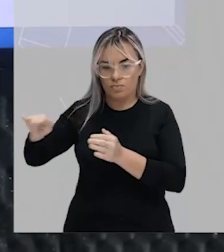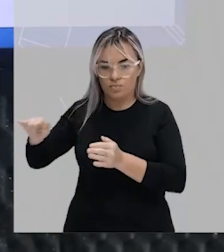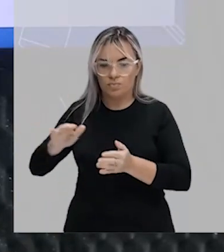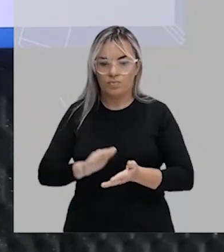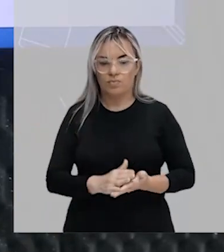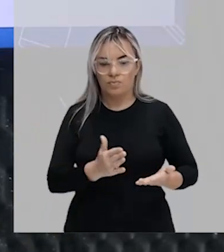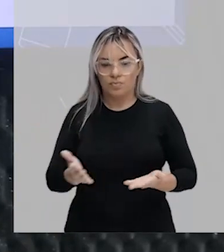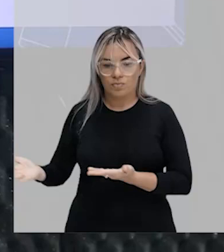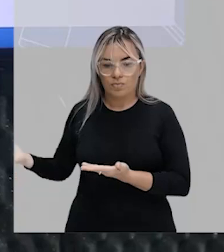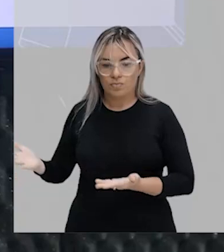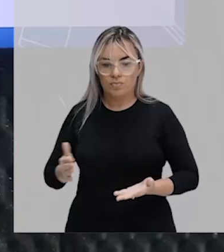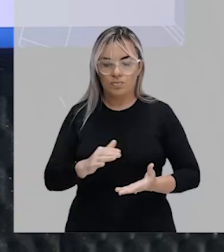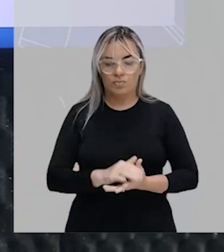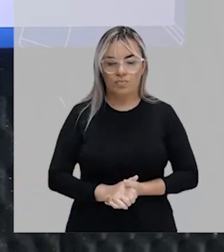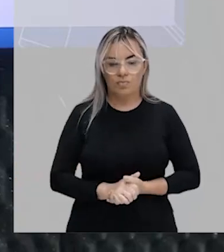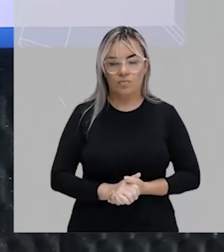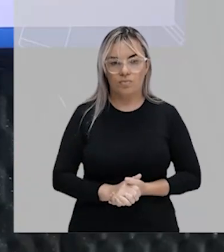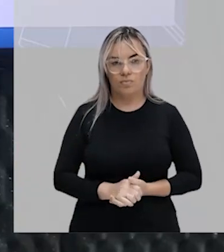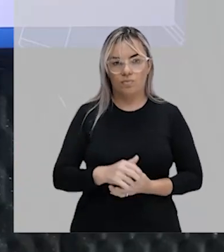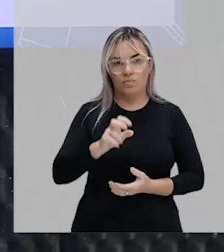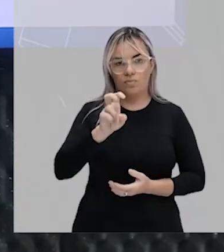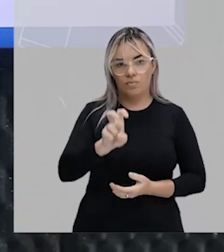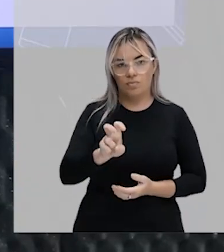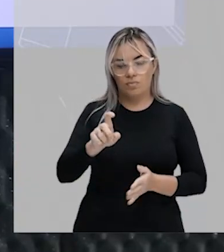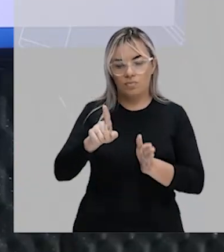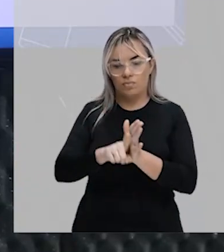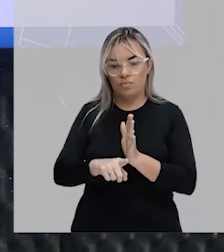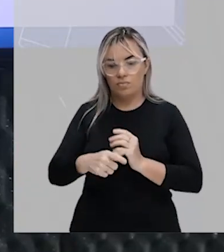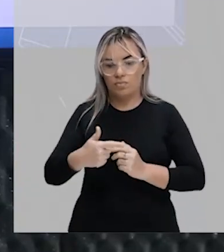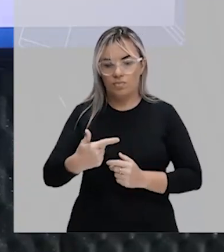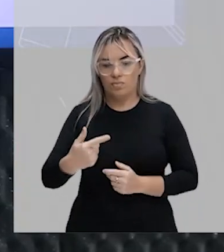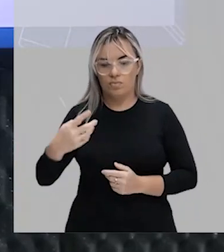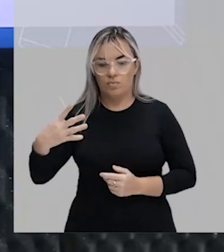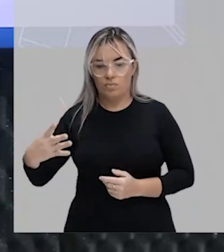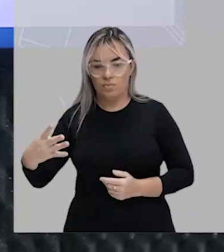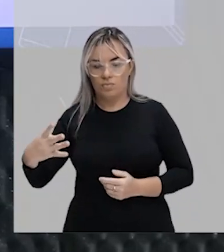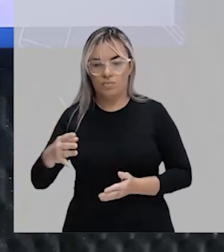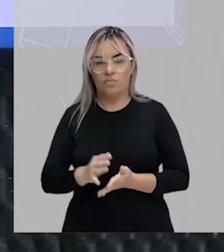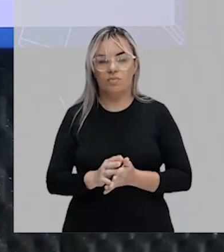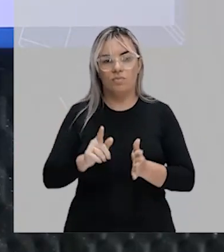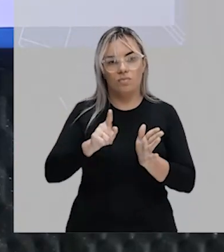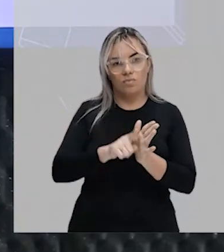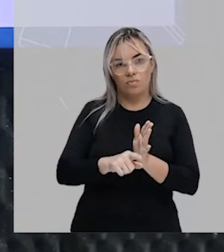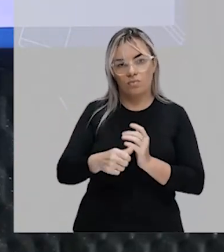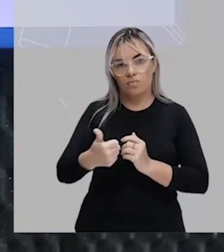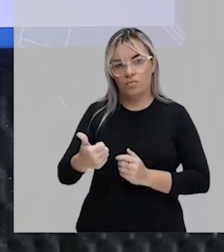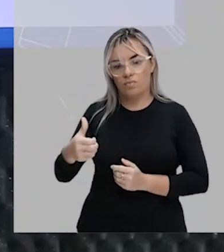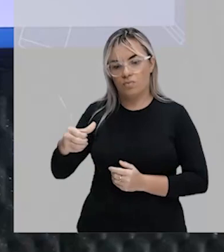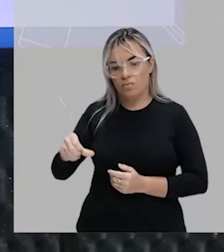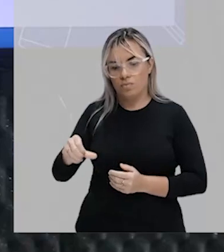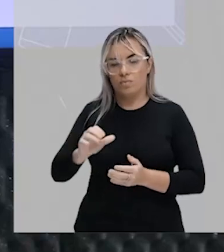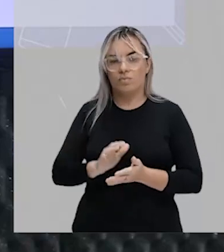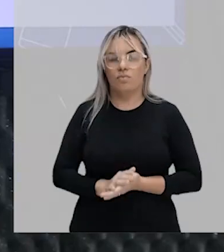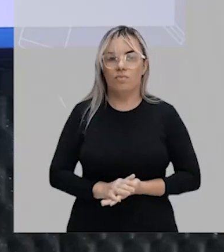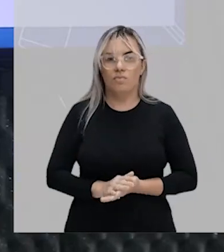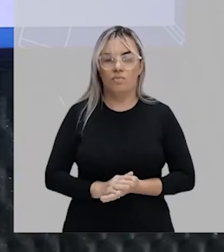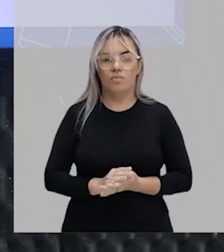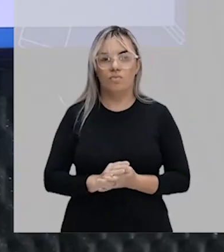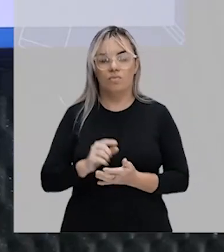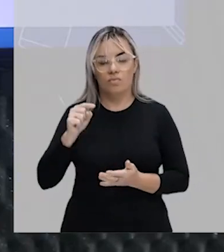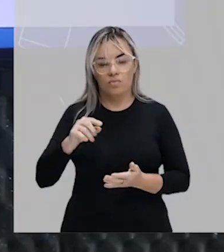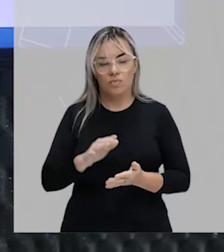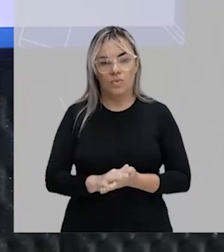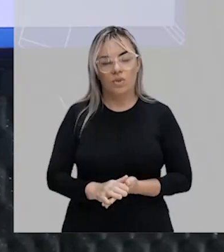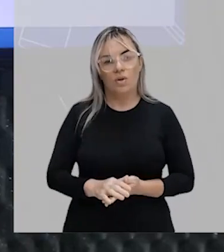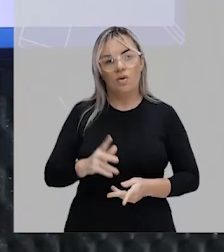olha só, 5 menos 24, então, bem aqui, menos 19, guardei. E digo e